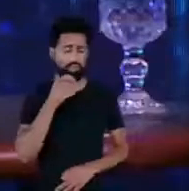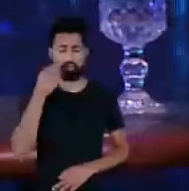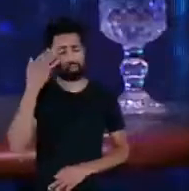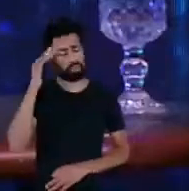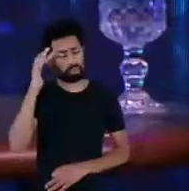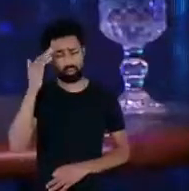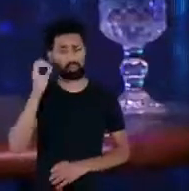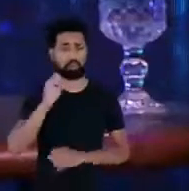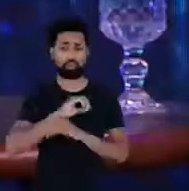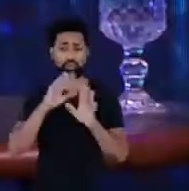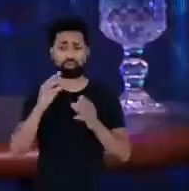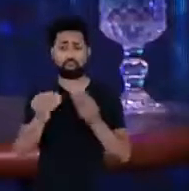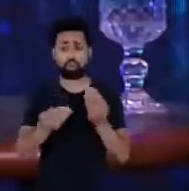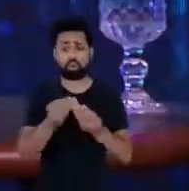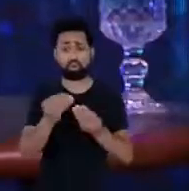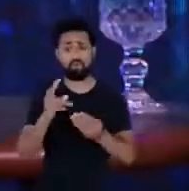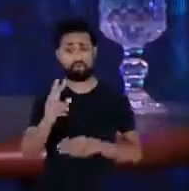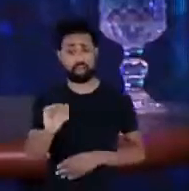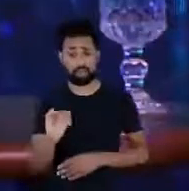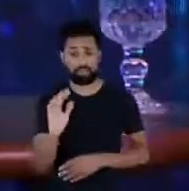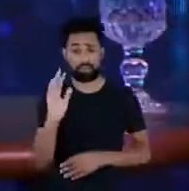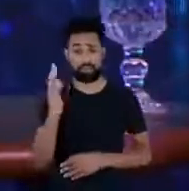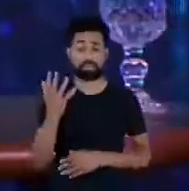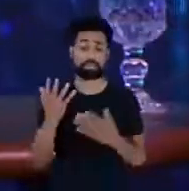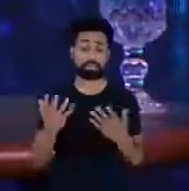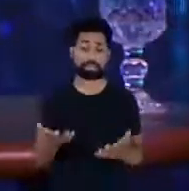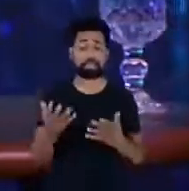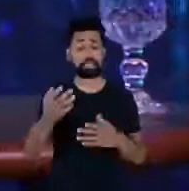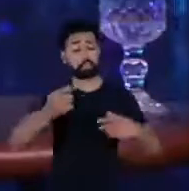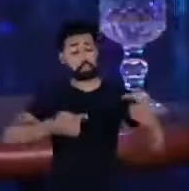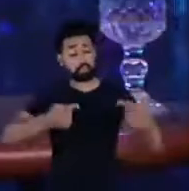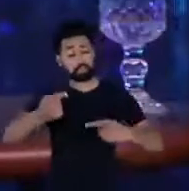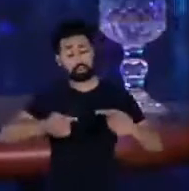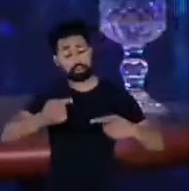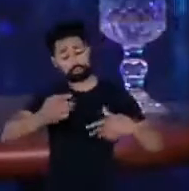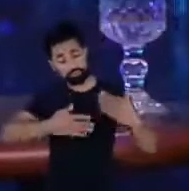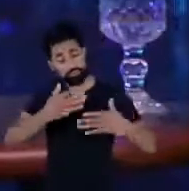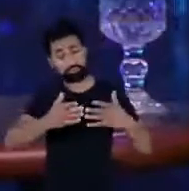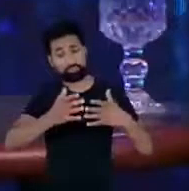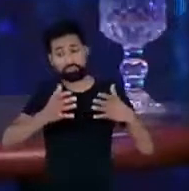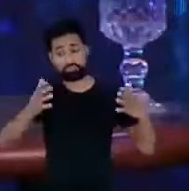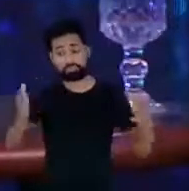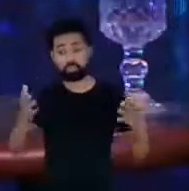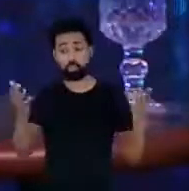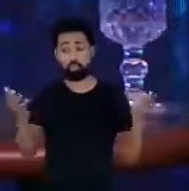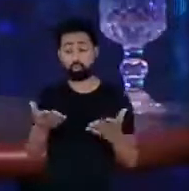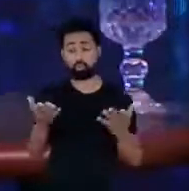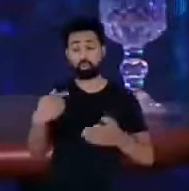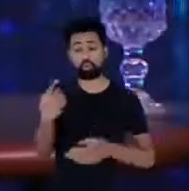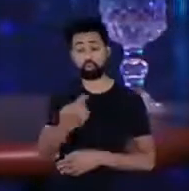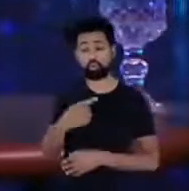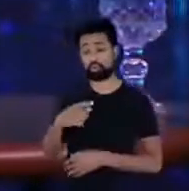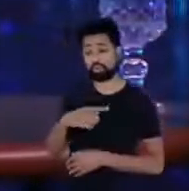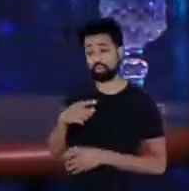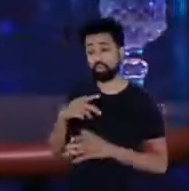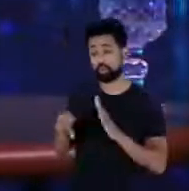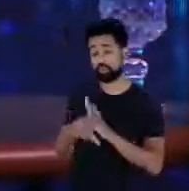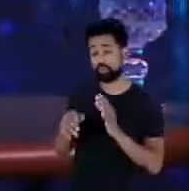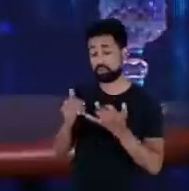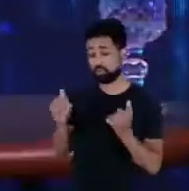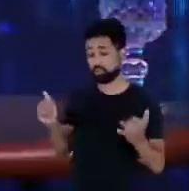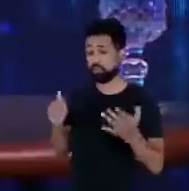acontecer e aí a discussão foi evoluindo e hoje quando a gente tem o FG Energia aprovado já